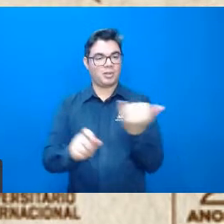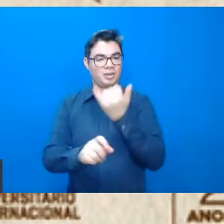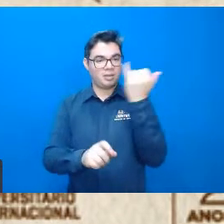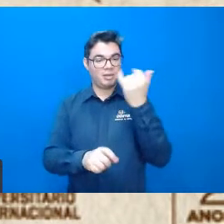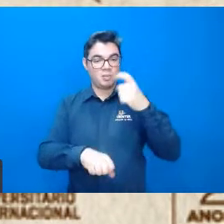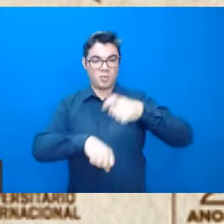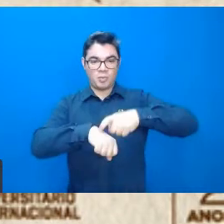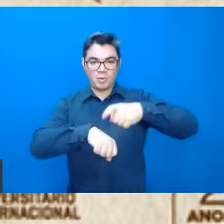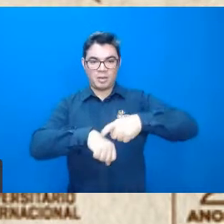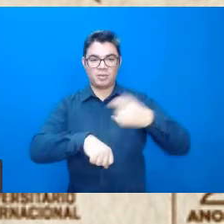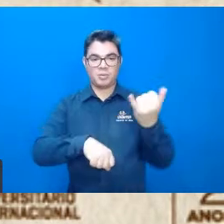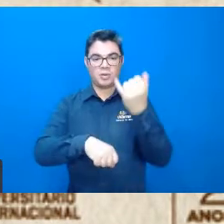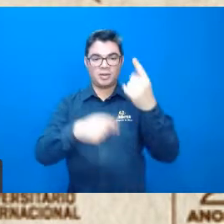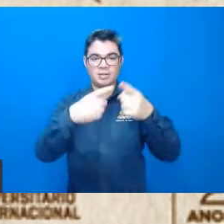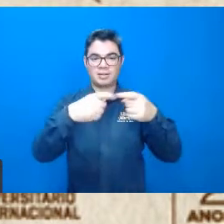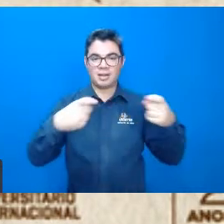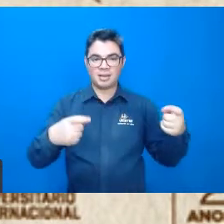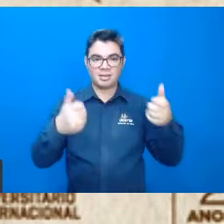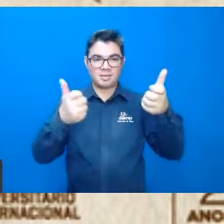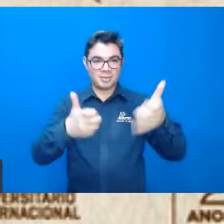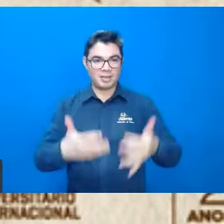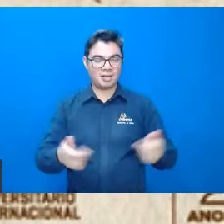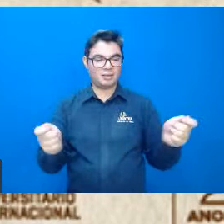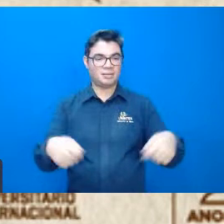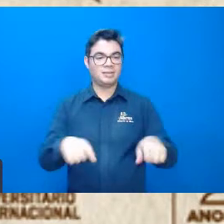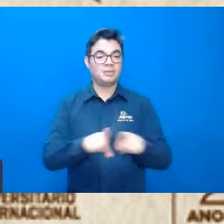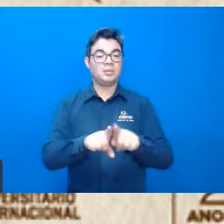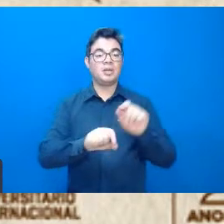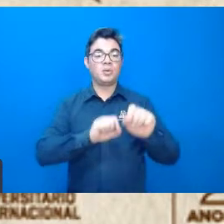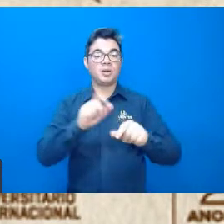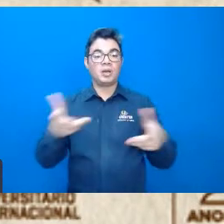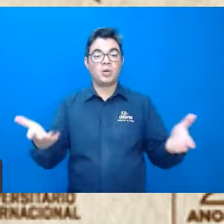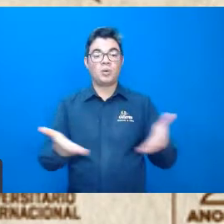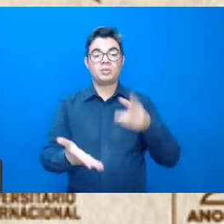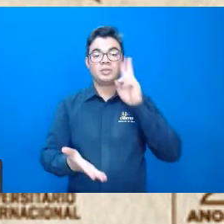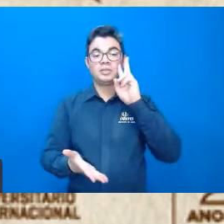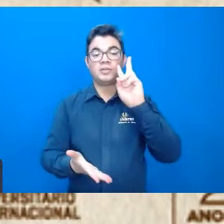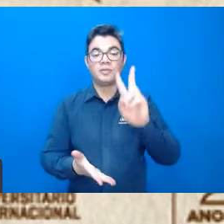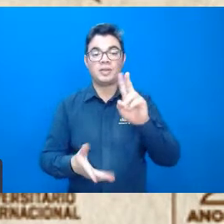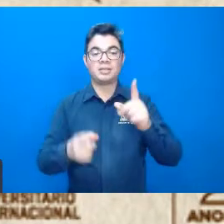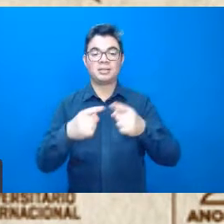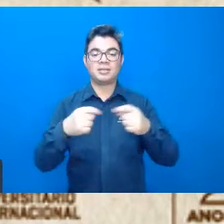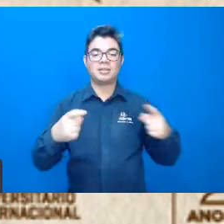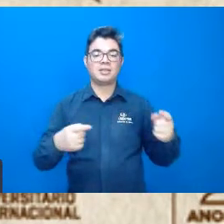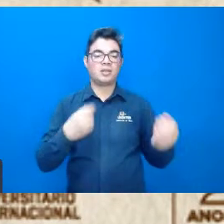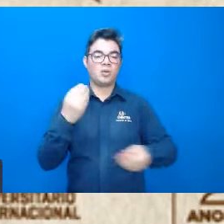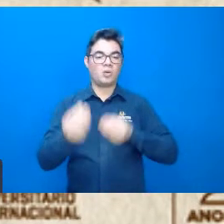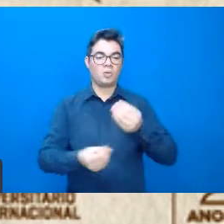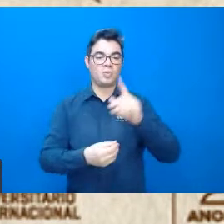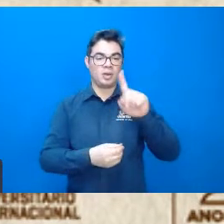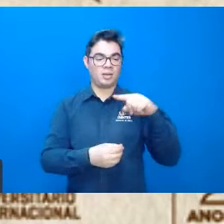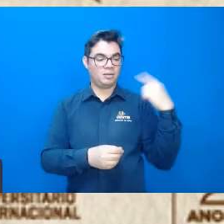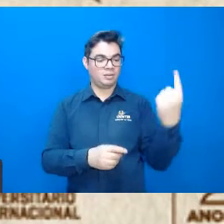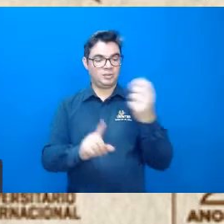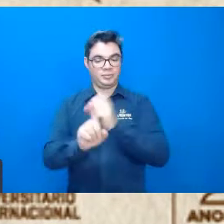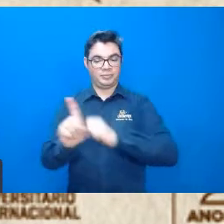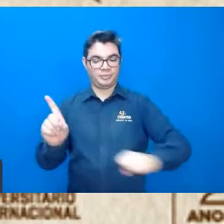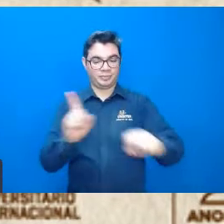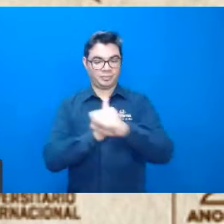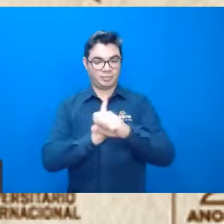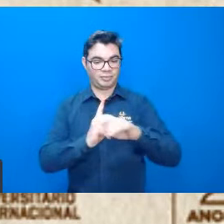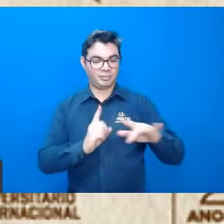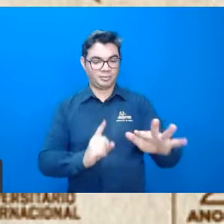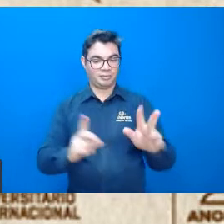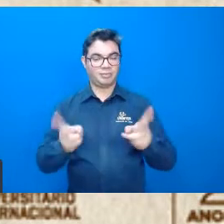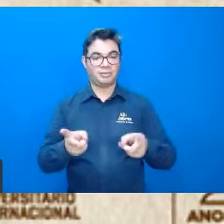para falar de ciência, né. Hoje em dia, temos visto aí que a ciência envolve a nossa sociedade diariamente em todos os